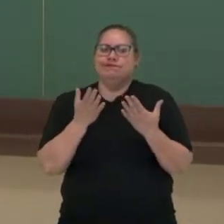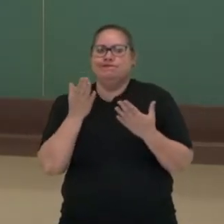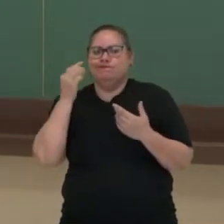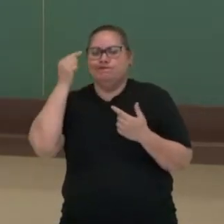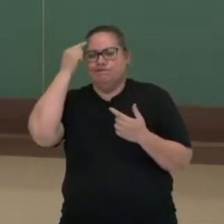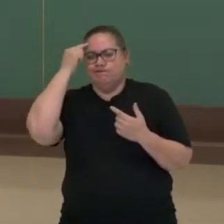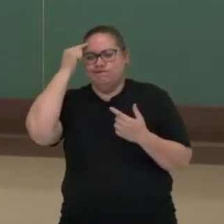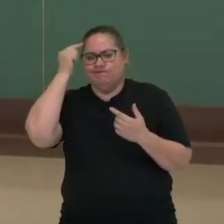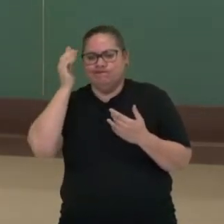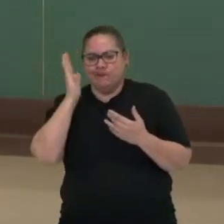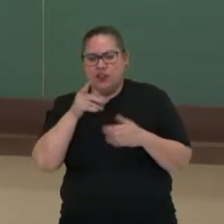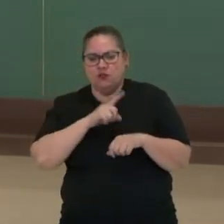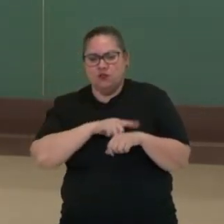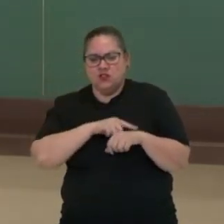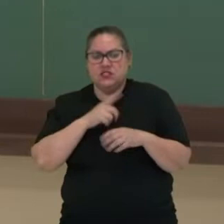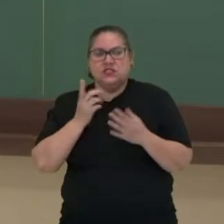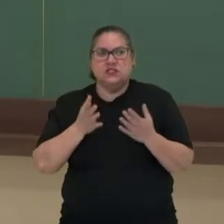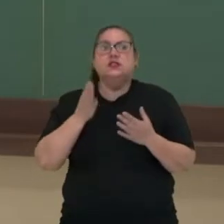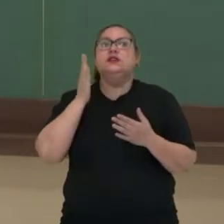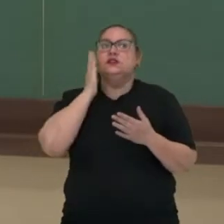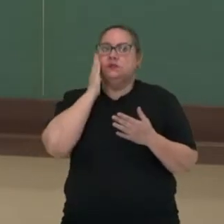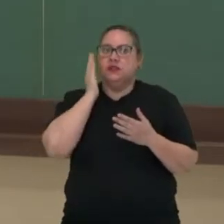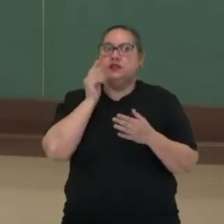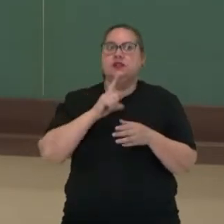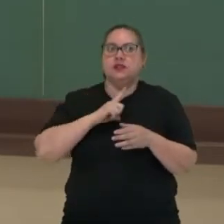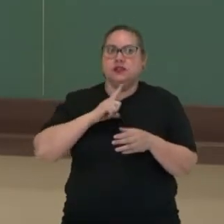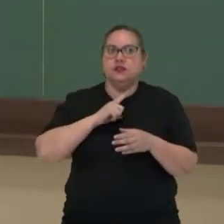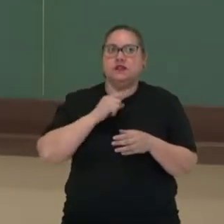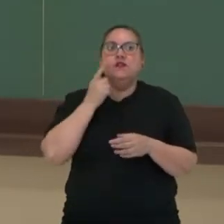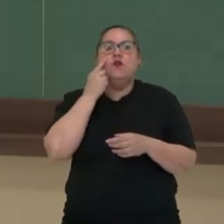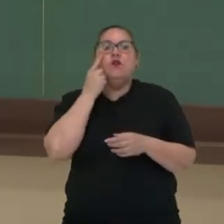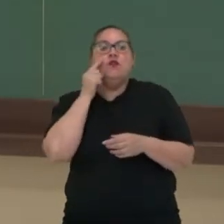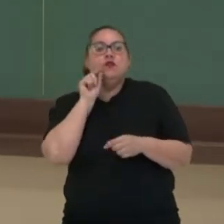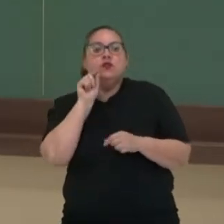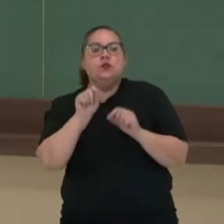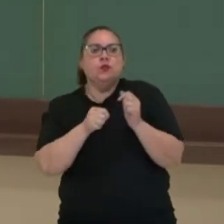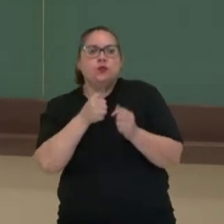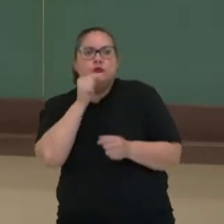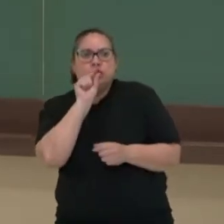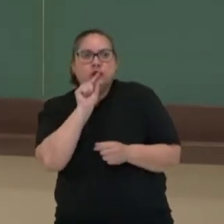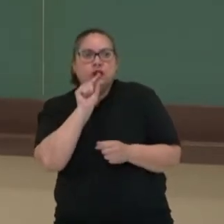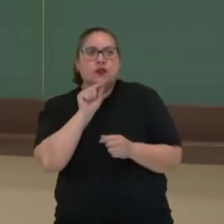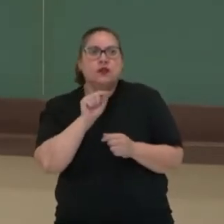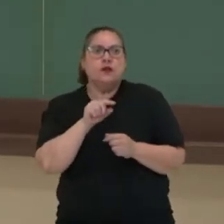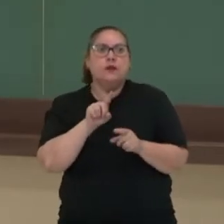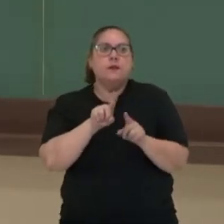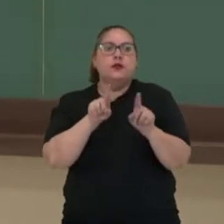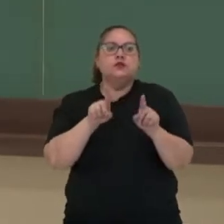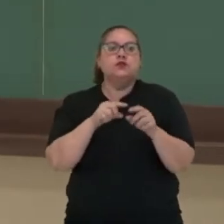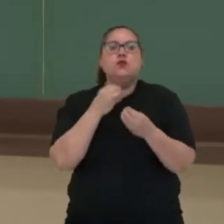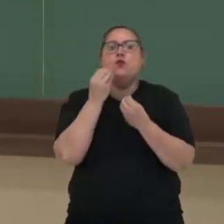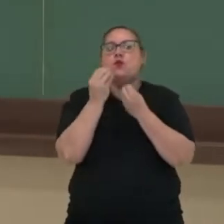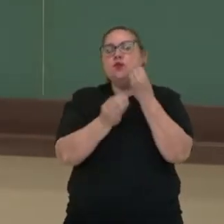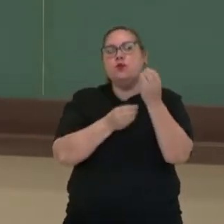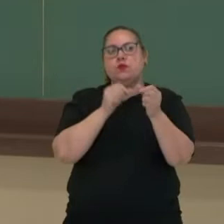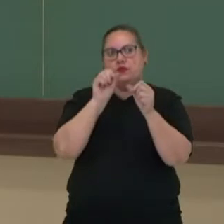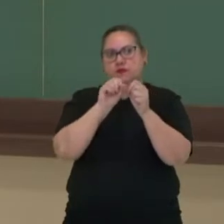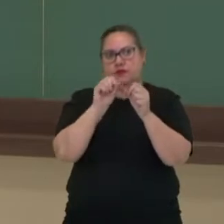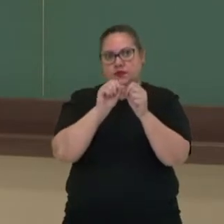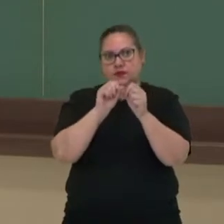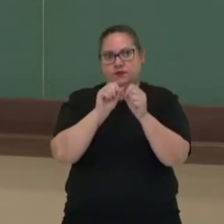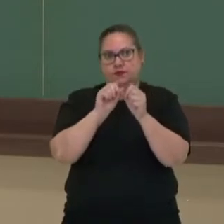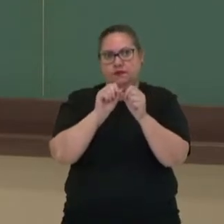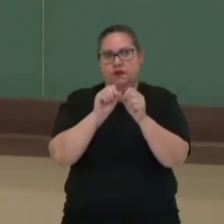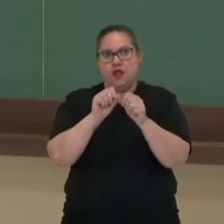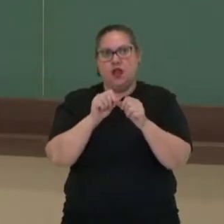vem às vezes na cabeça, né? Mas, sabia que tem, né? Então, vamos ver isso aqui um pouquinho. Mas, como que eu resolvo uma expressão numérica?